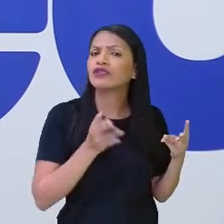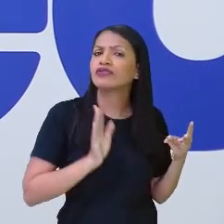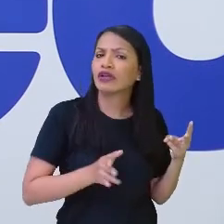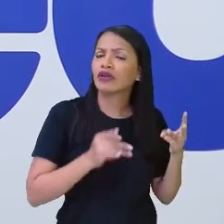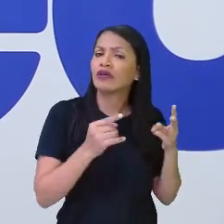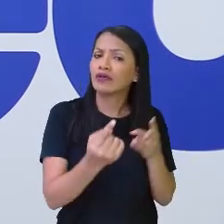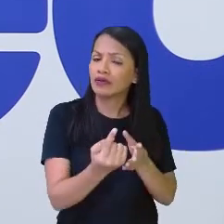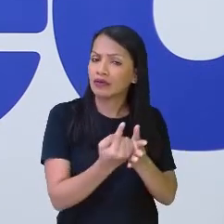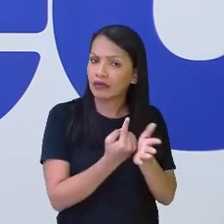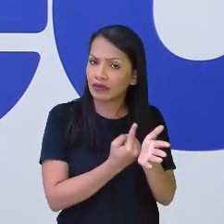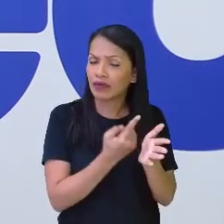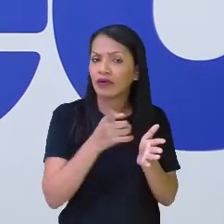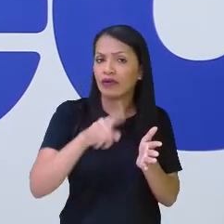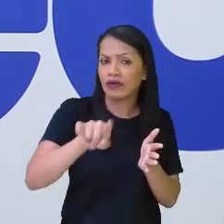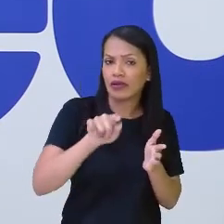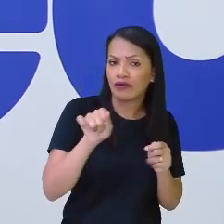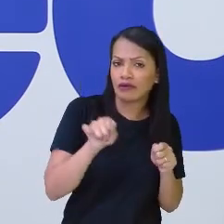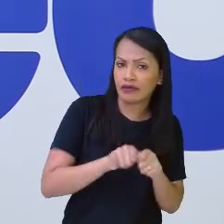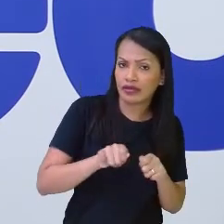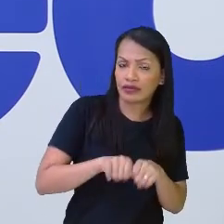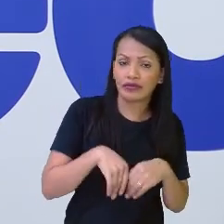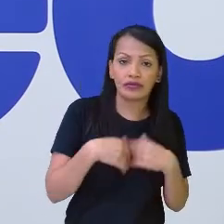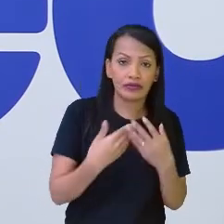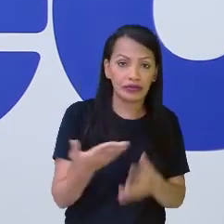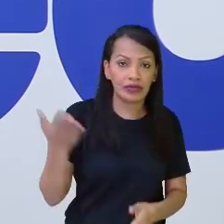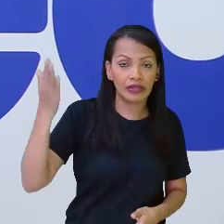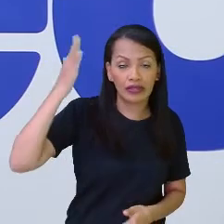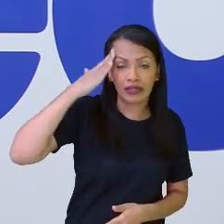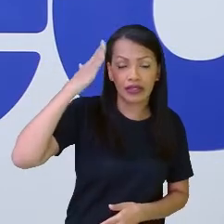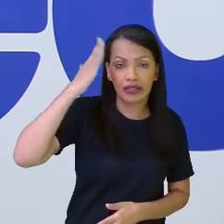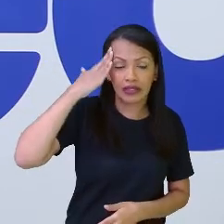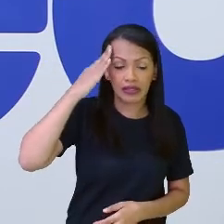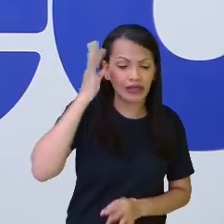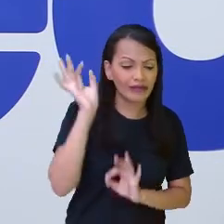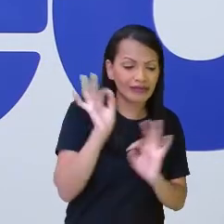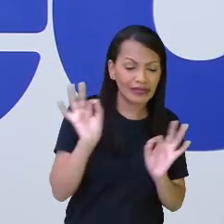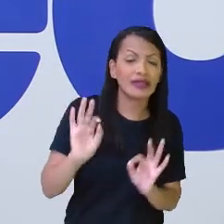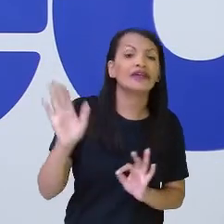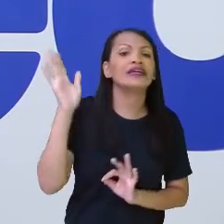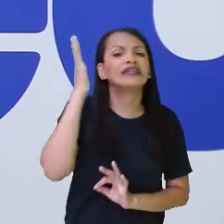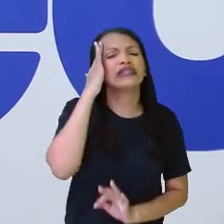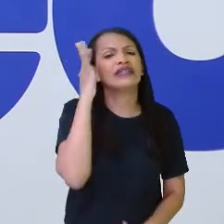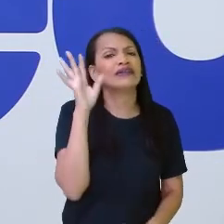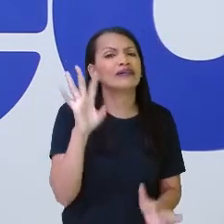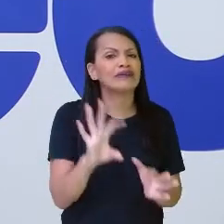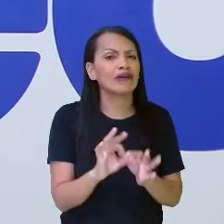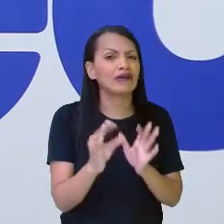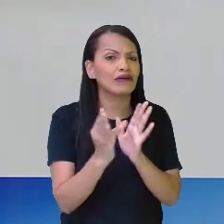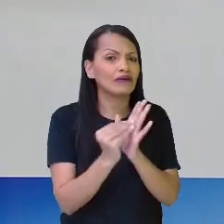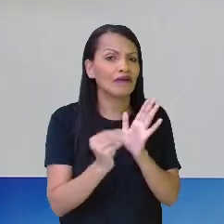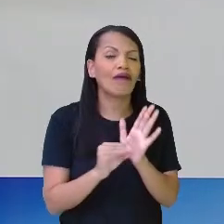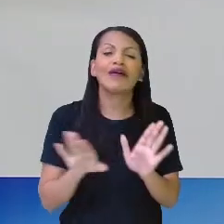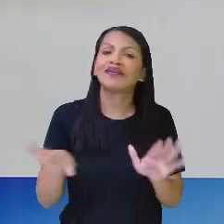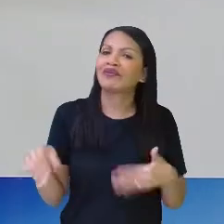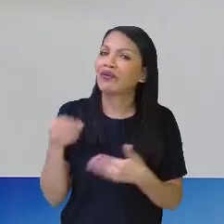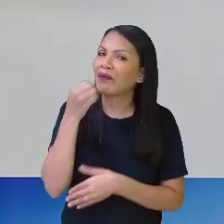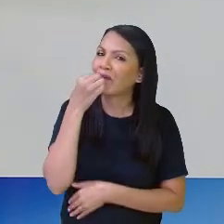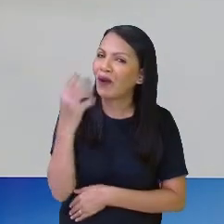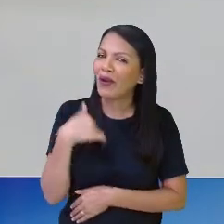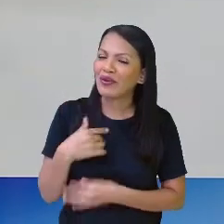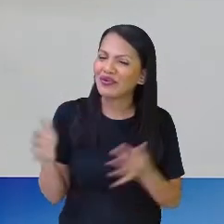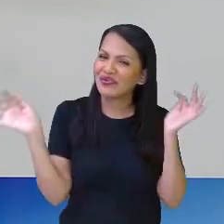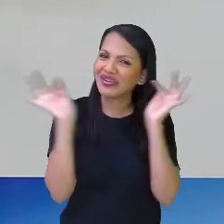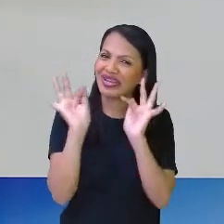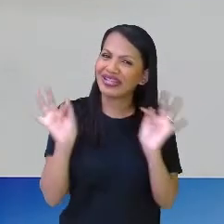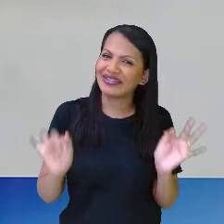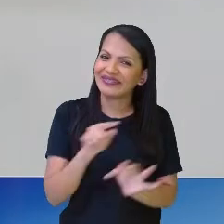que você tinha feito. Então, entenderam bem direitinho, estão compreendendo o conteúdo. Ai, que bom, minha gente. Eu fico muito